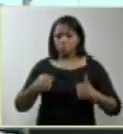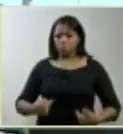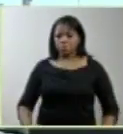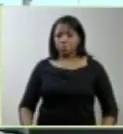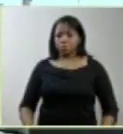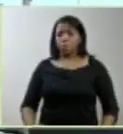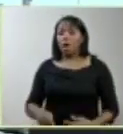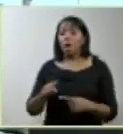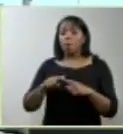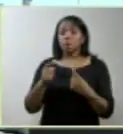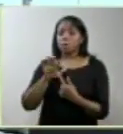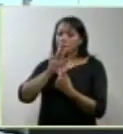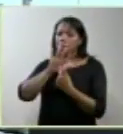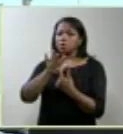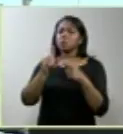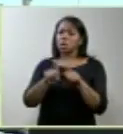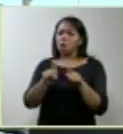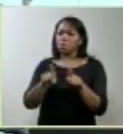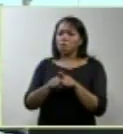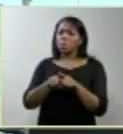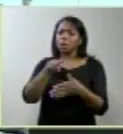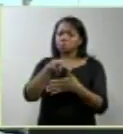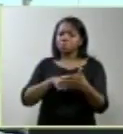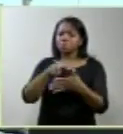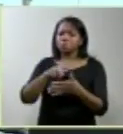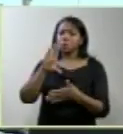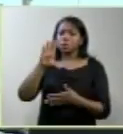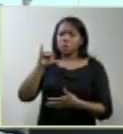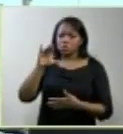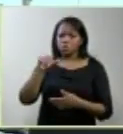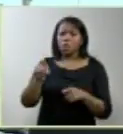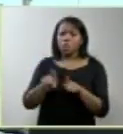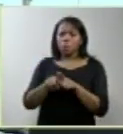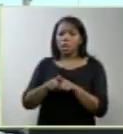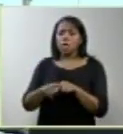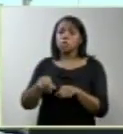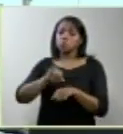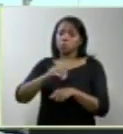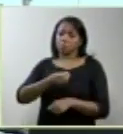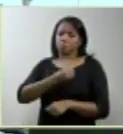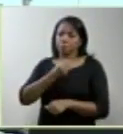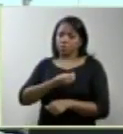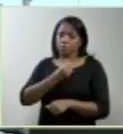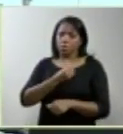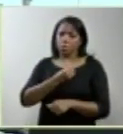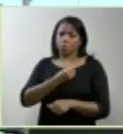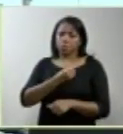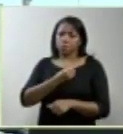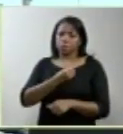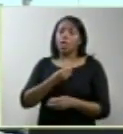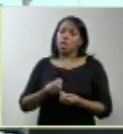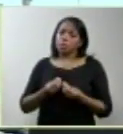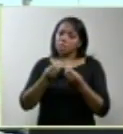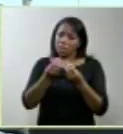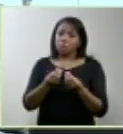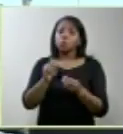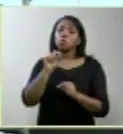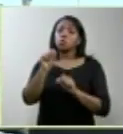mostra na literatura científica. Inclusive com relação à sobrevida na anencefalia. Então, é dado,